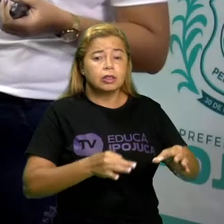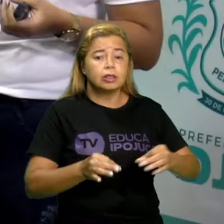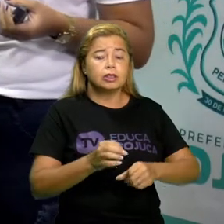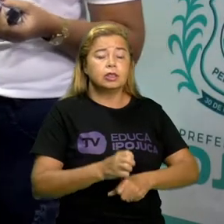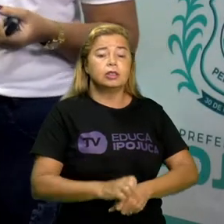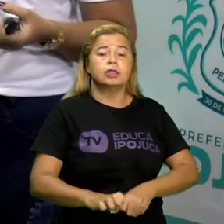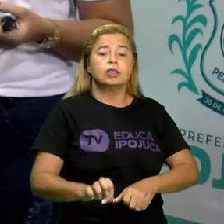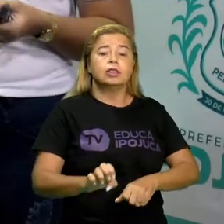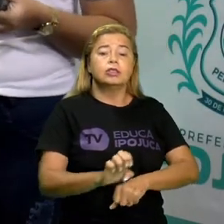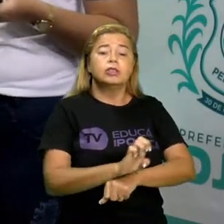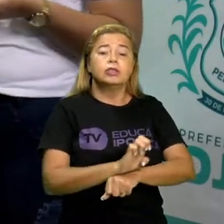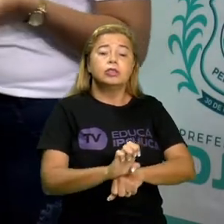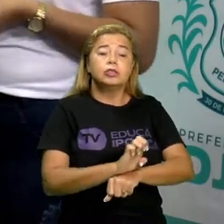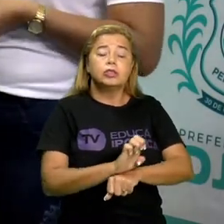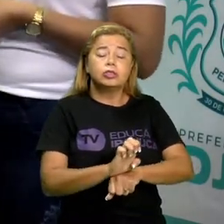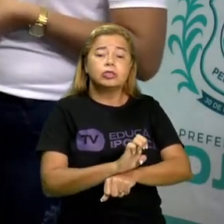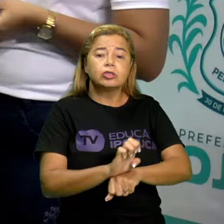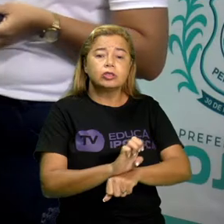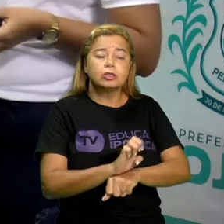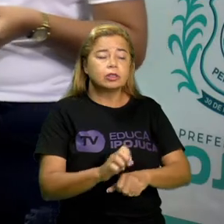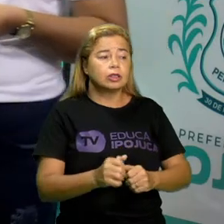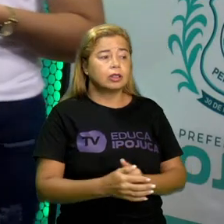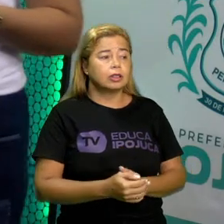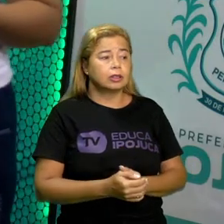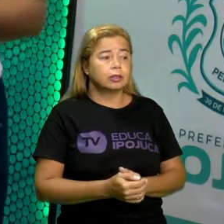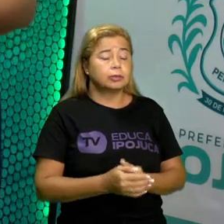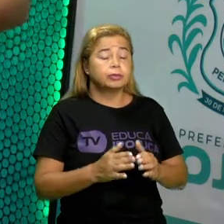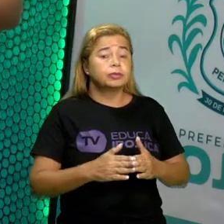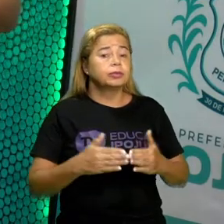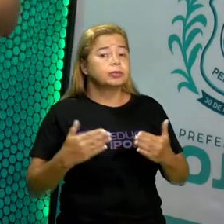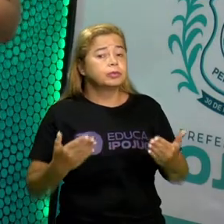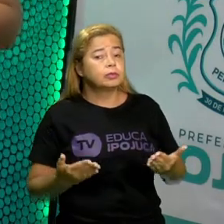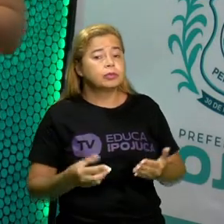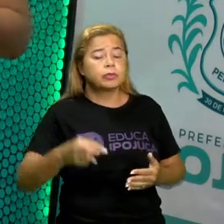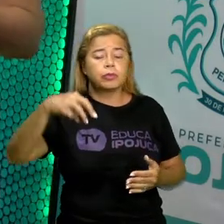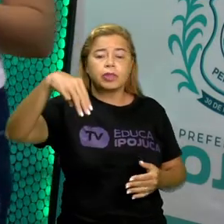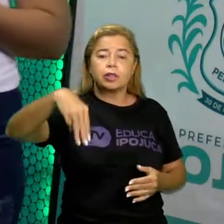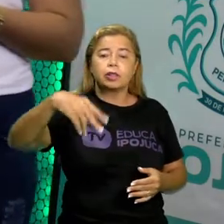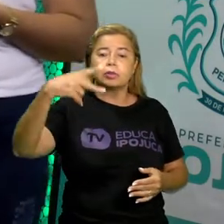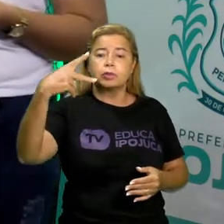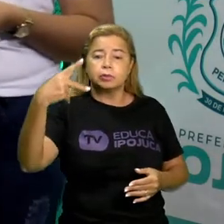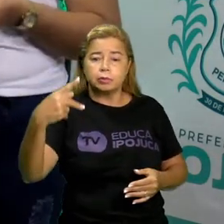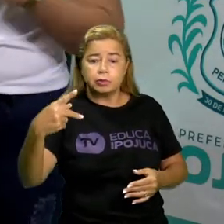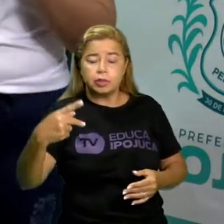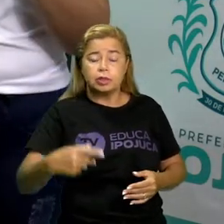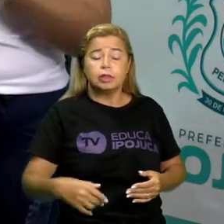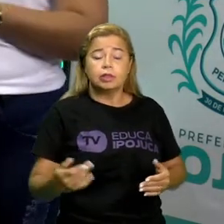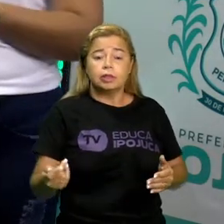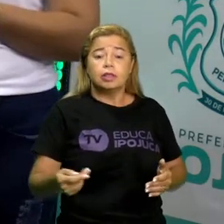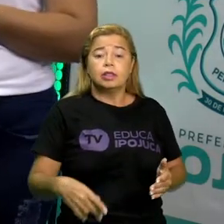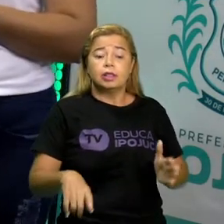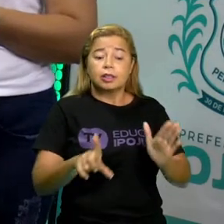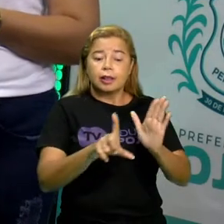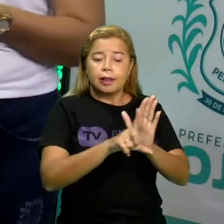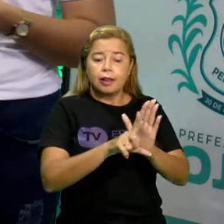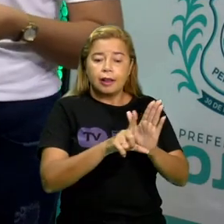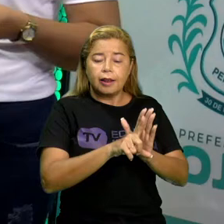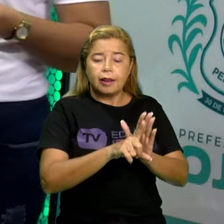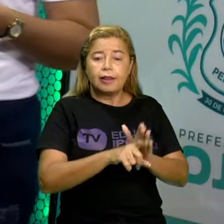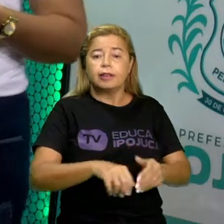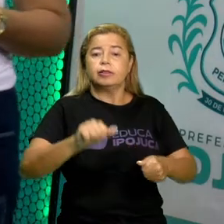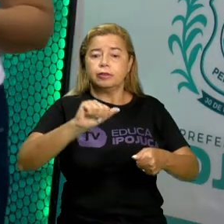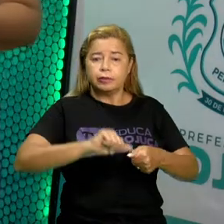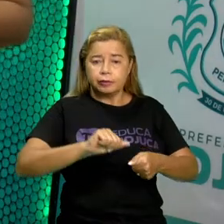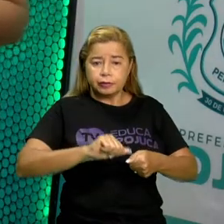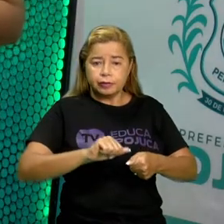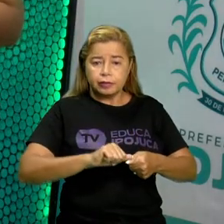com as normas gerais. Então, é aqui no Ministério Público que as leis têm que ser cumpridas. Se uma lei não está sendo cumprida, a